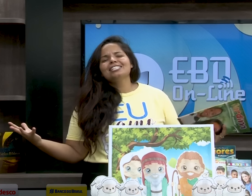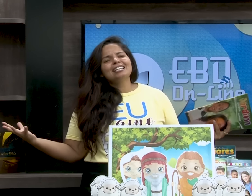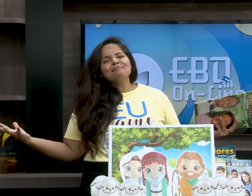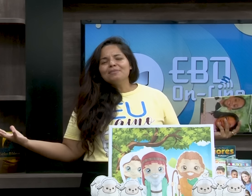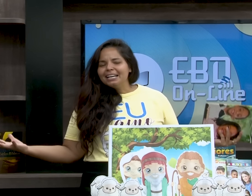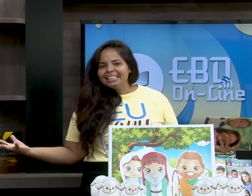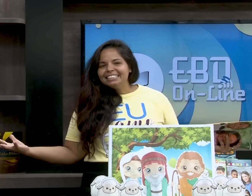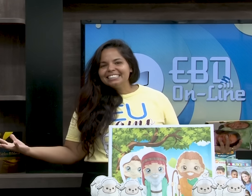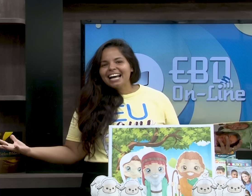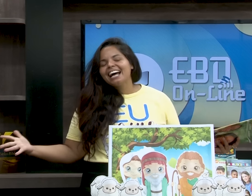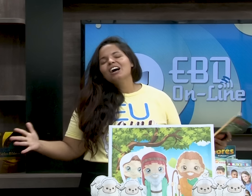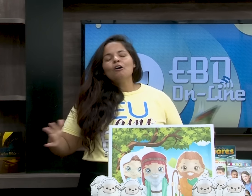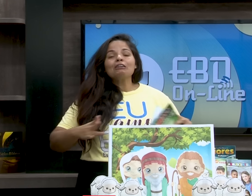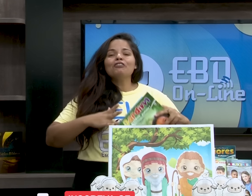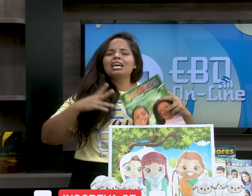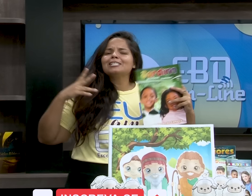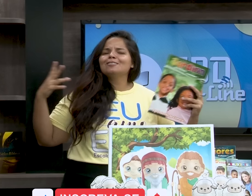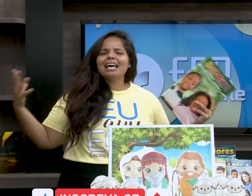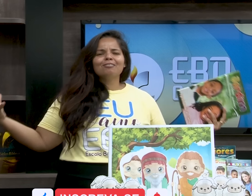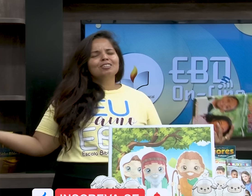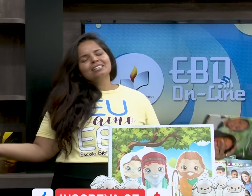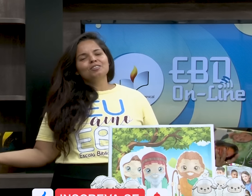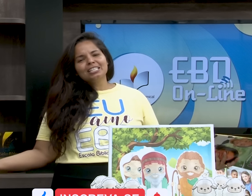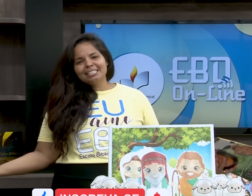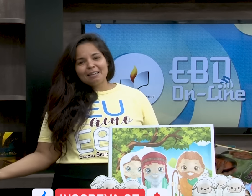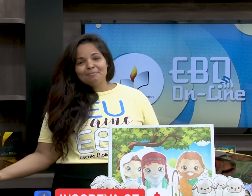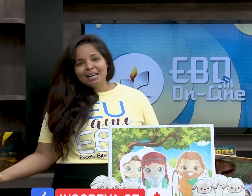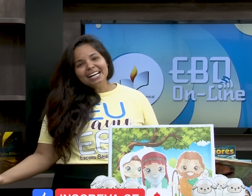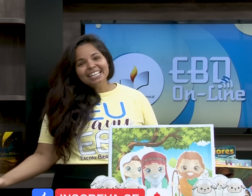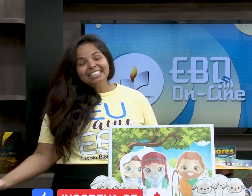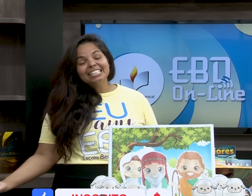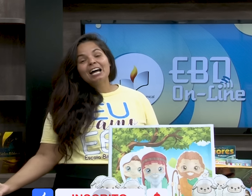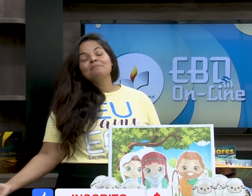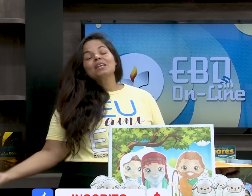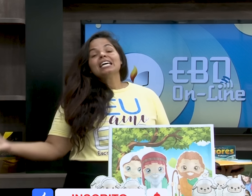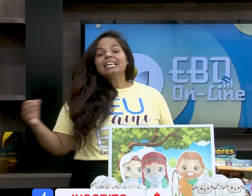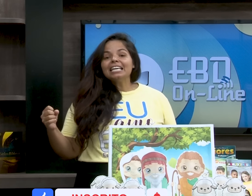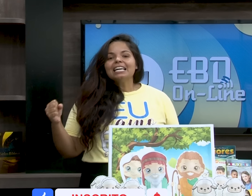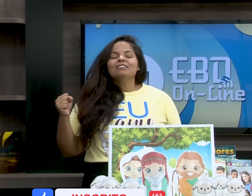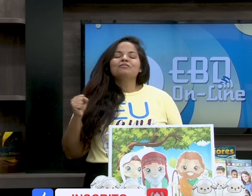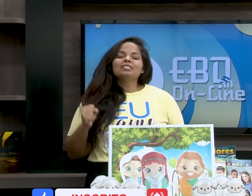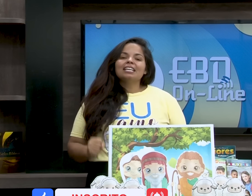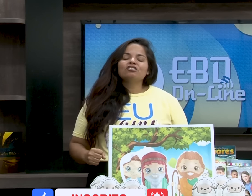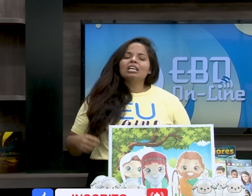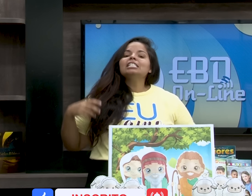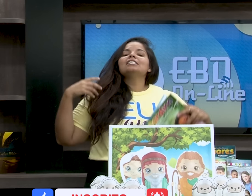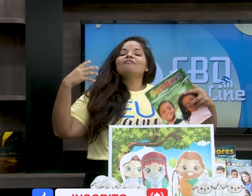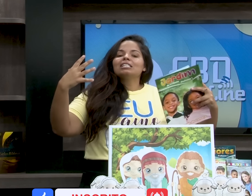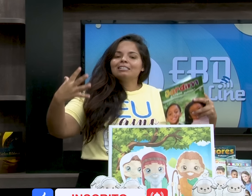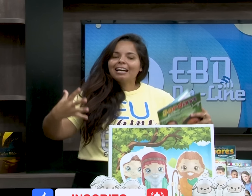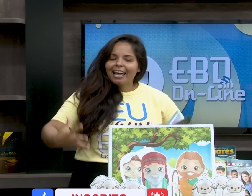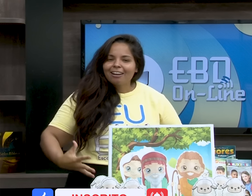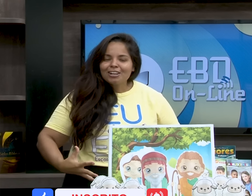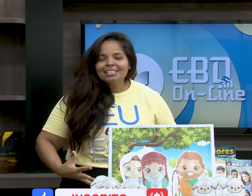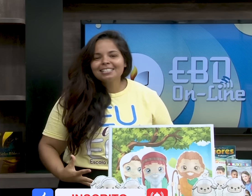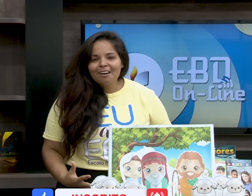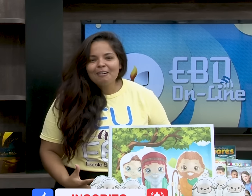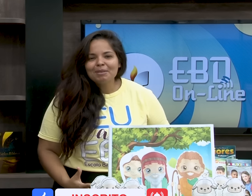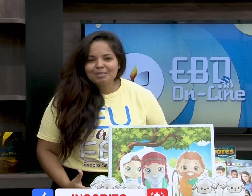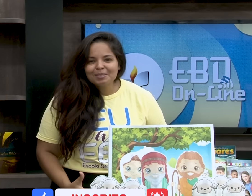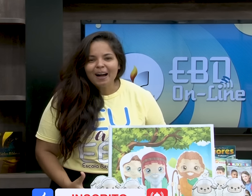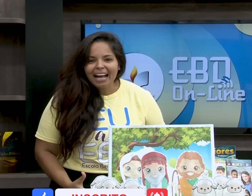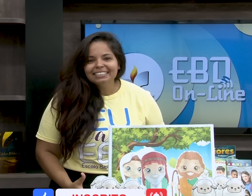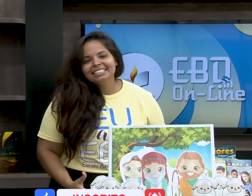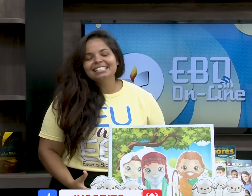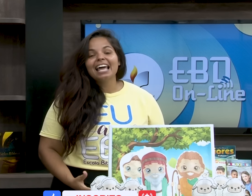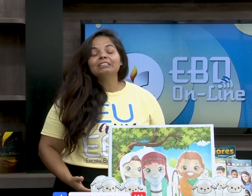eles como foi a semana, o que foi que eles fizeram durante a semana. E você já inicia fazendo aquela oração